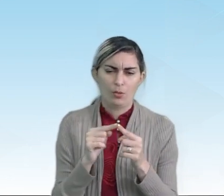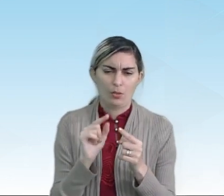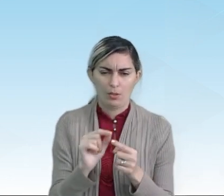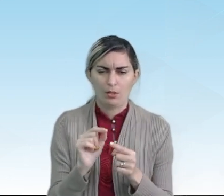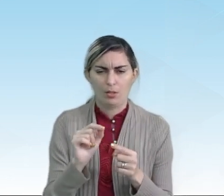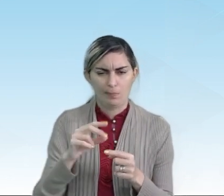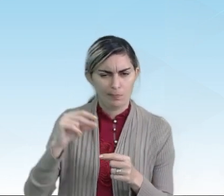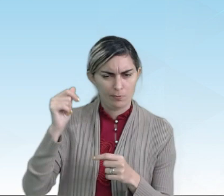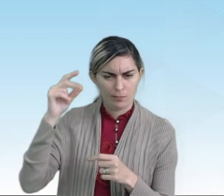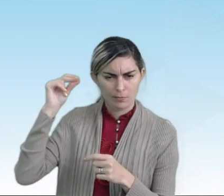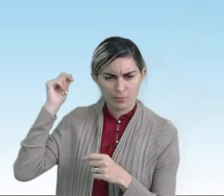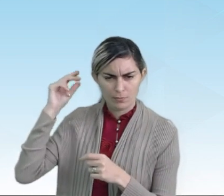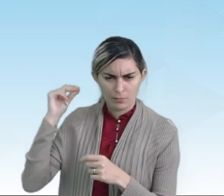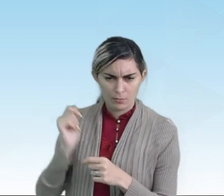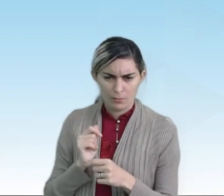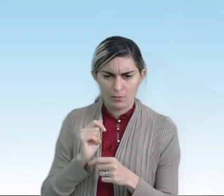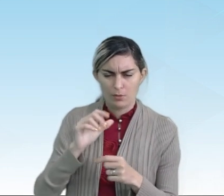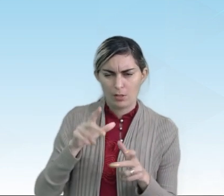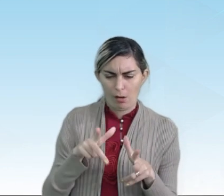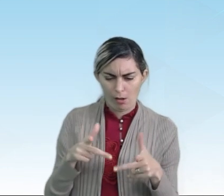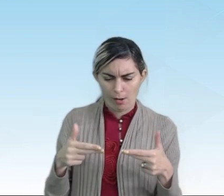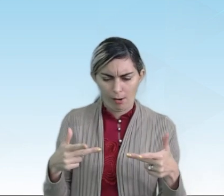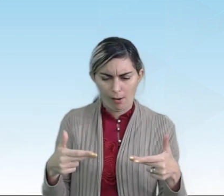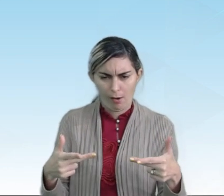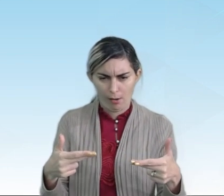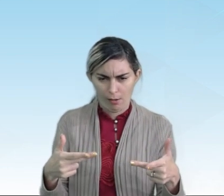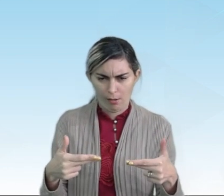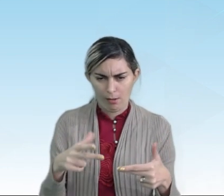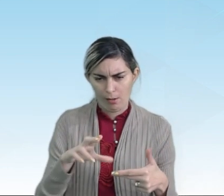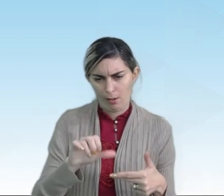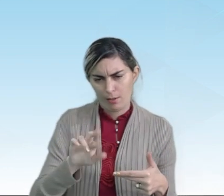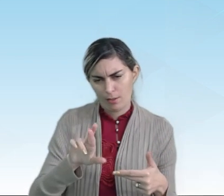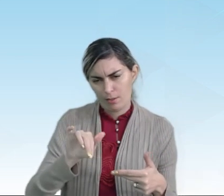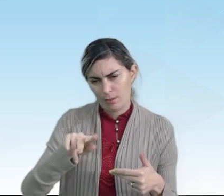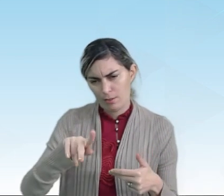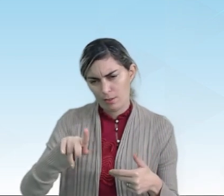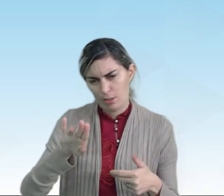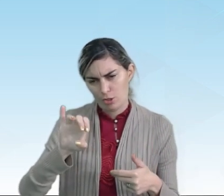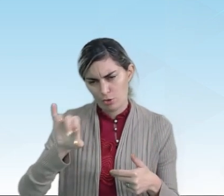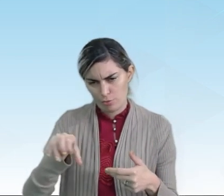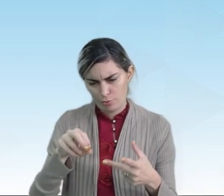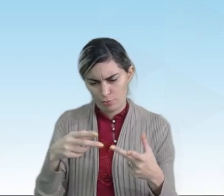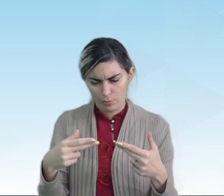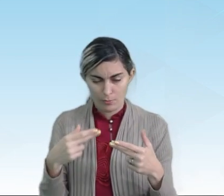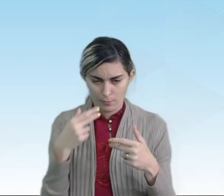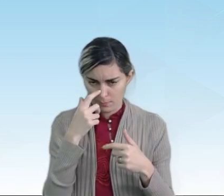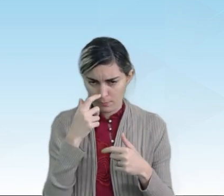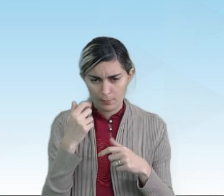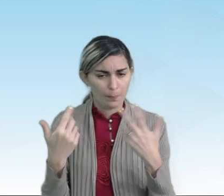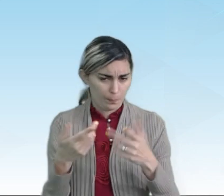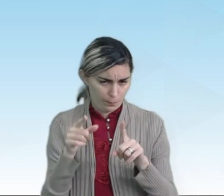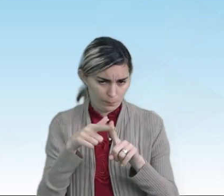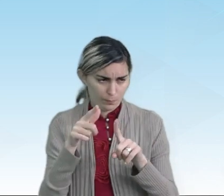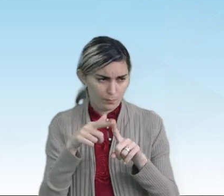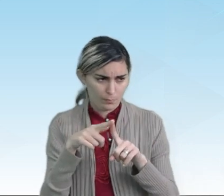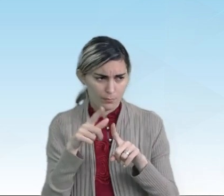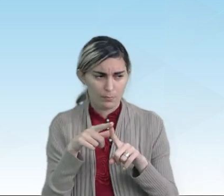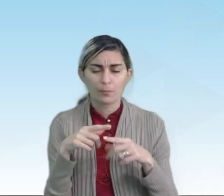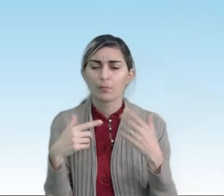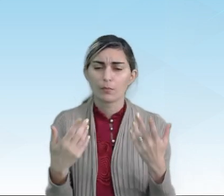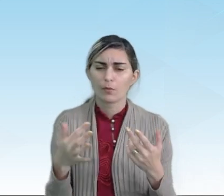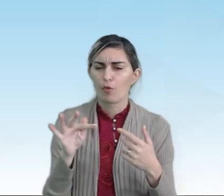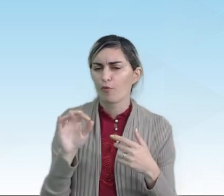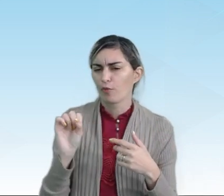ancestrais dos caranguejos. Bom, bora agora falar um pouco sobre os tipos de fósseis.